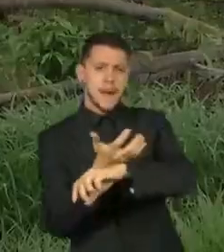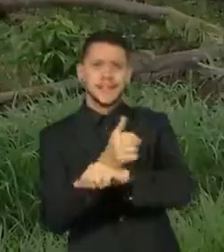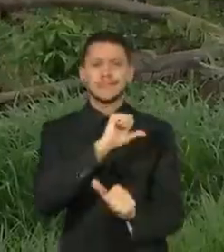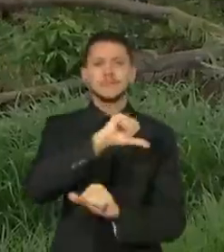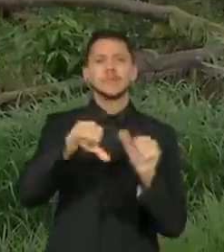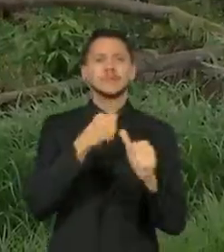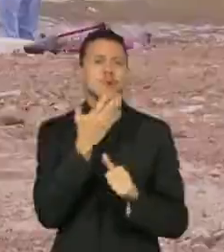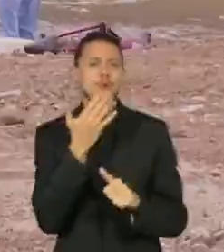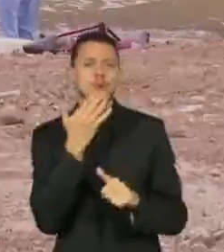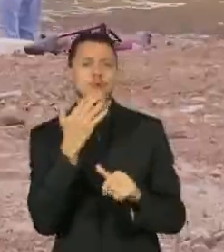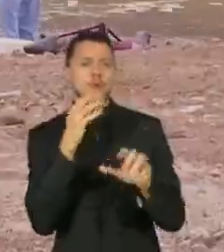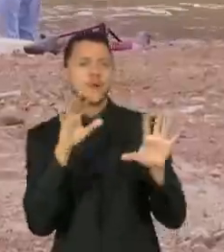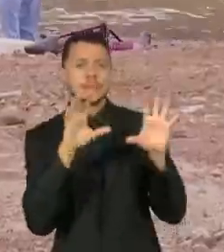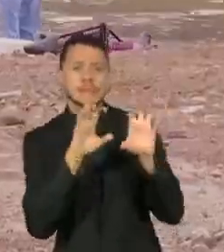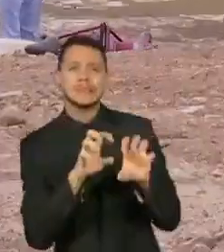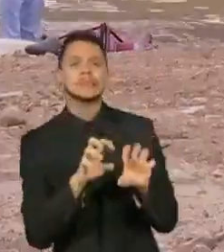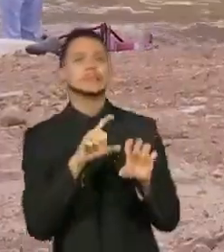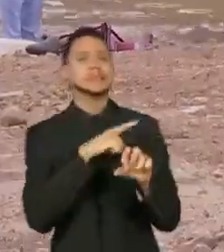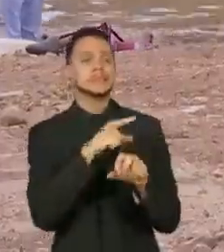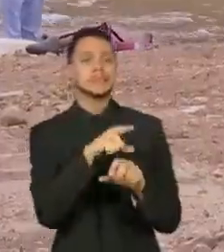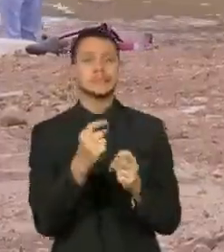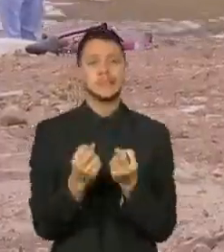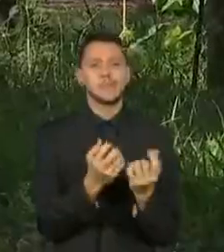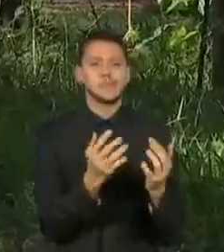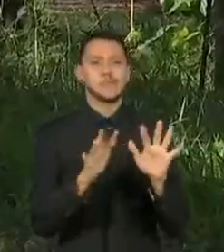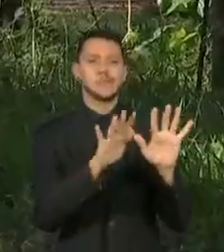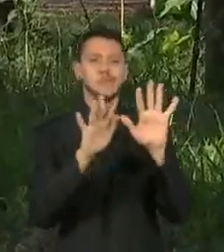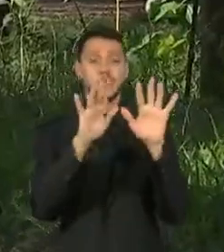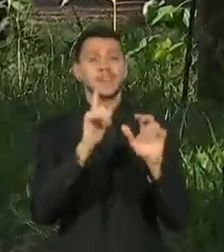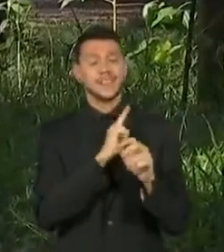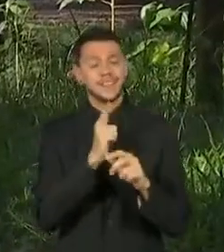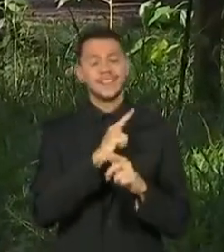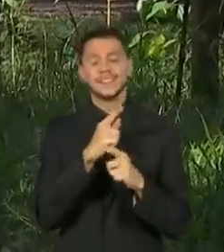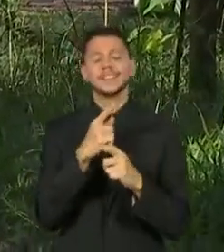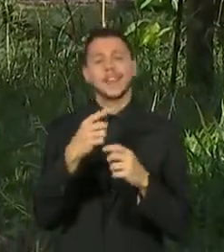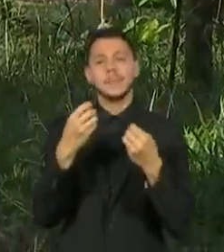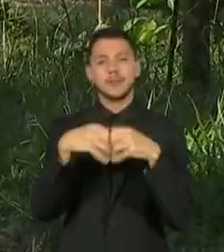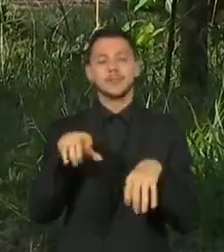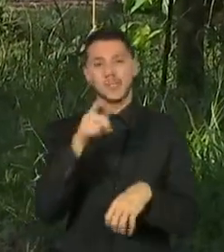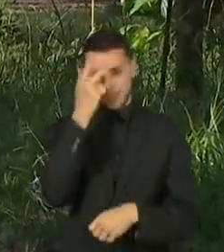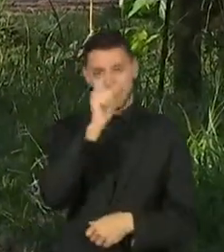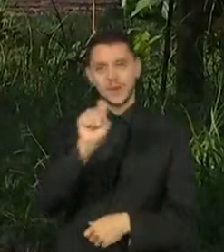sepultam o futuro de quem tem raízes fincadas na Amazônia.